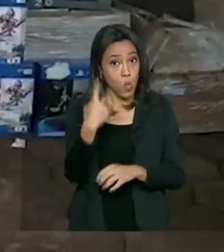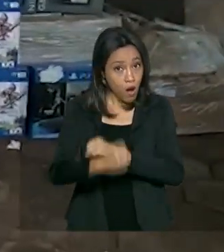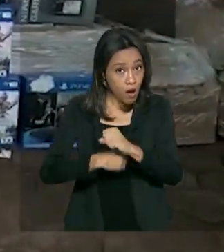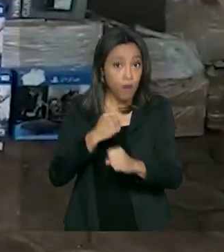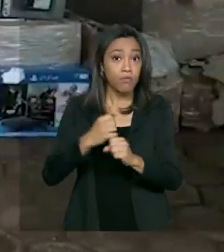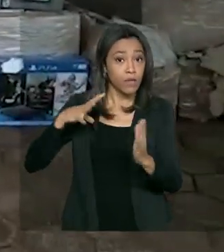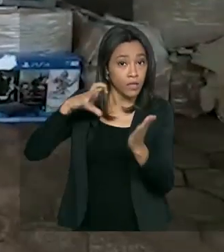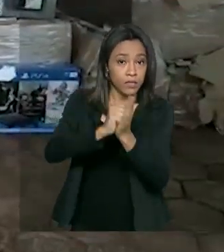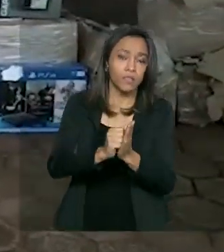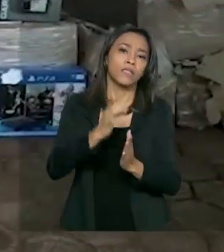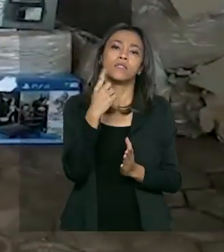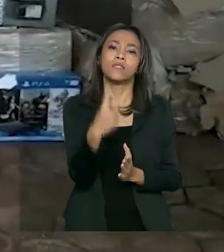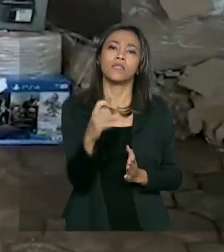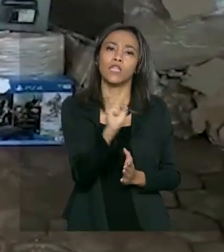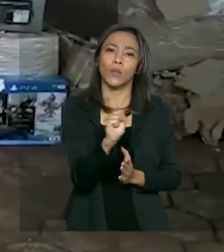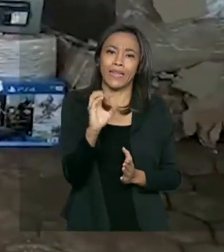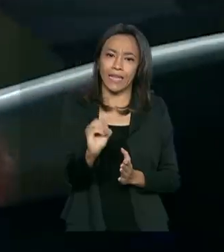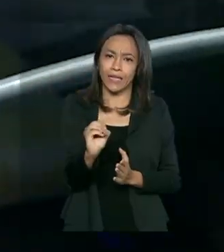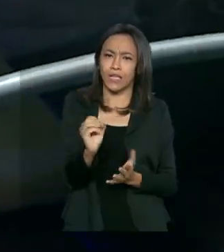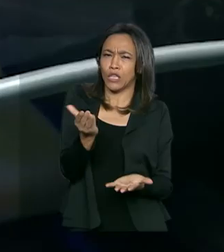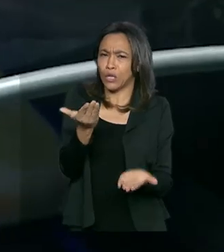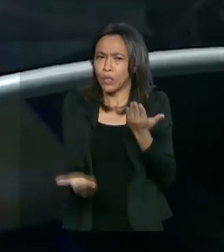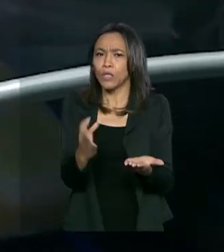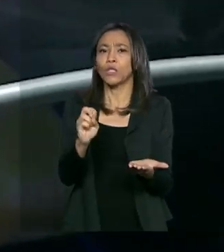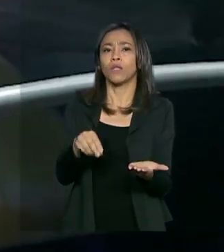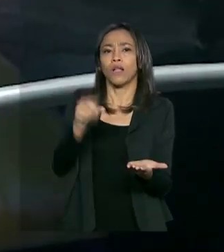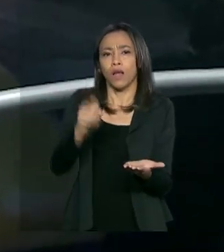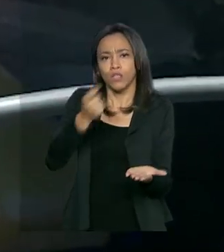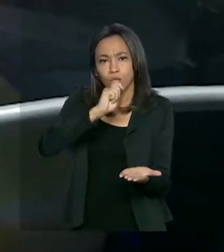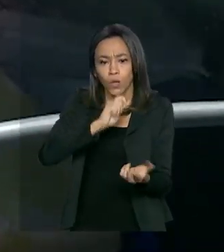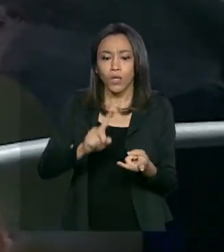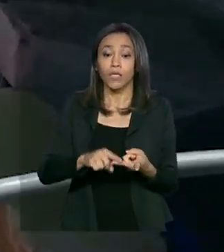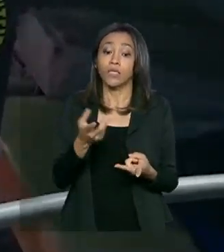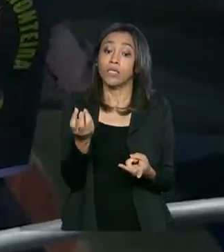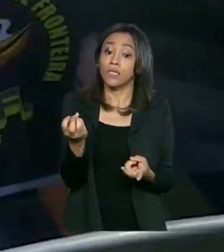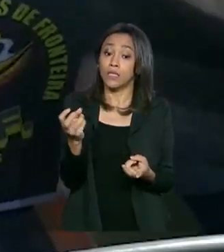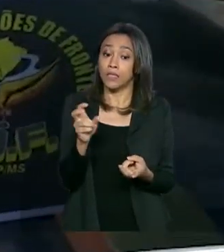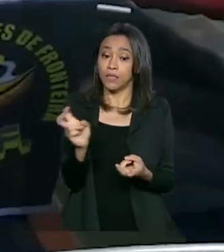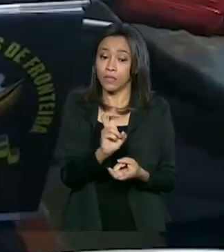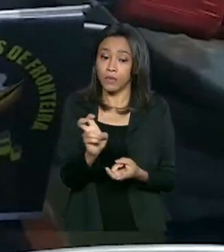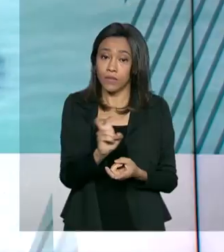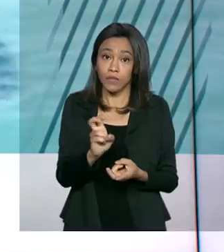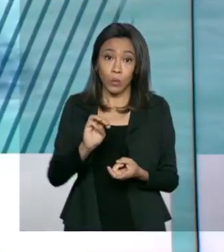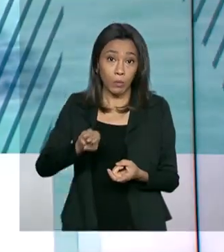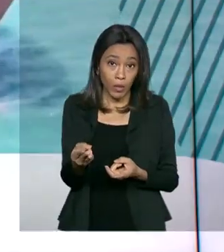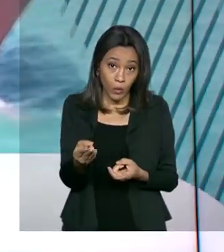apreensão de 180 toneladas de drogas e 55 milhões de maços de cigarro.